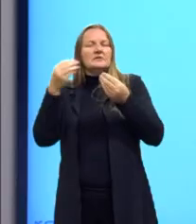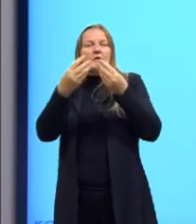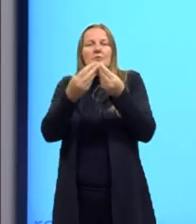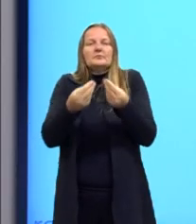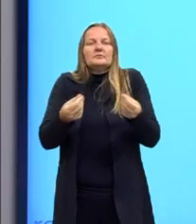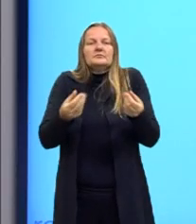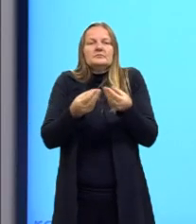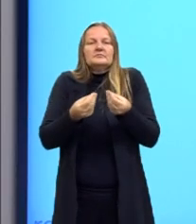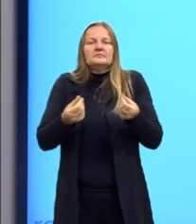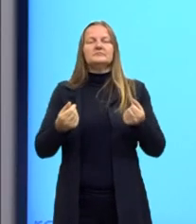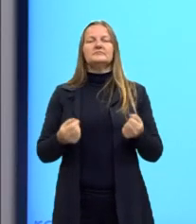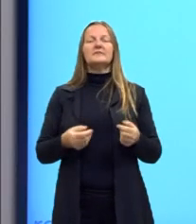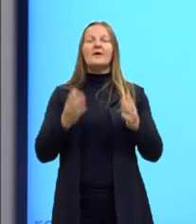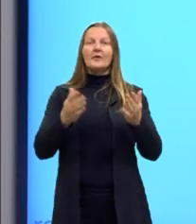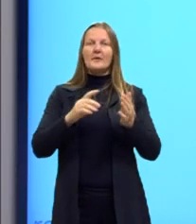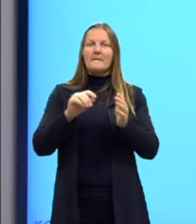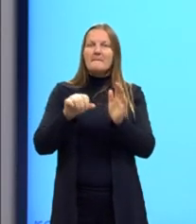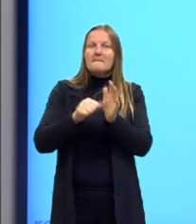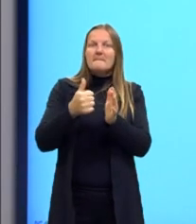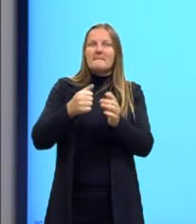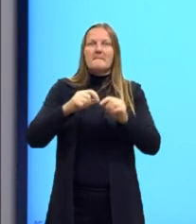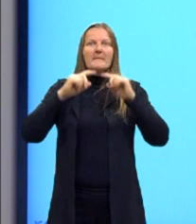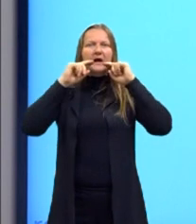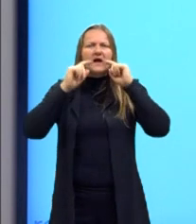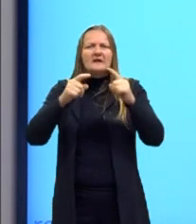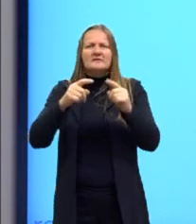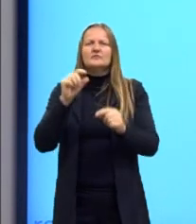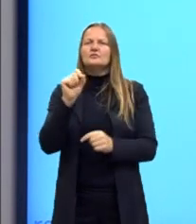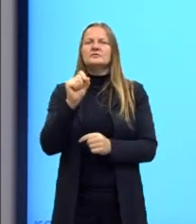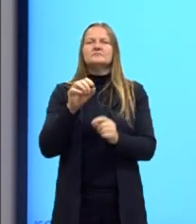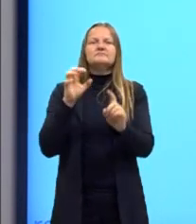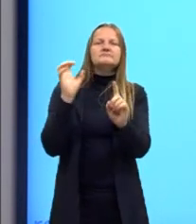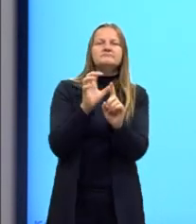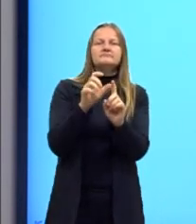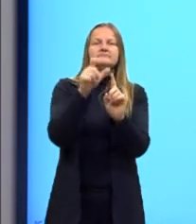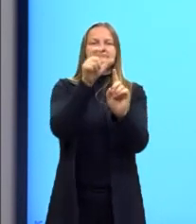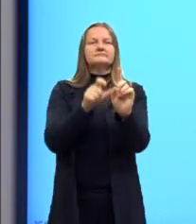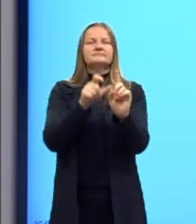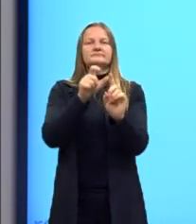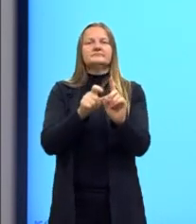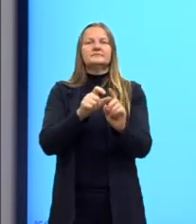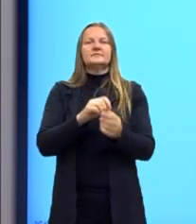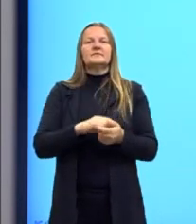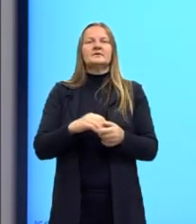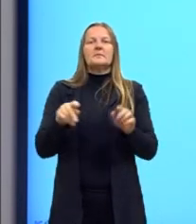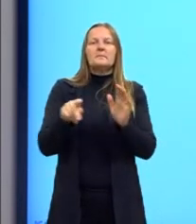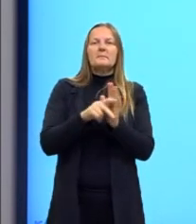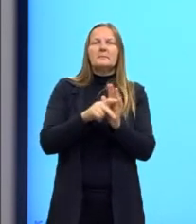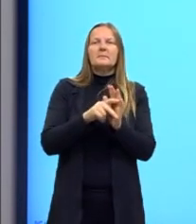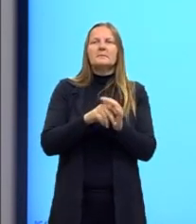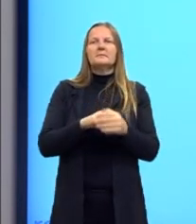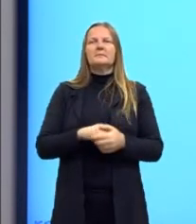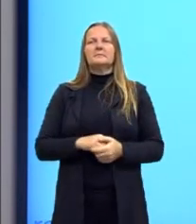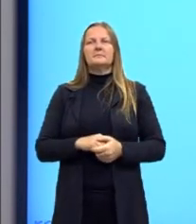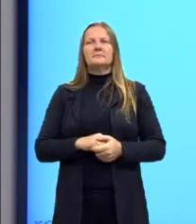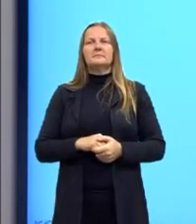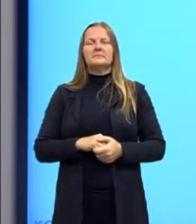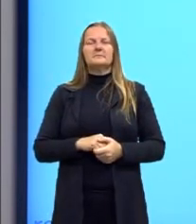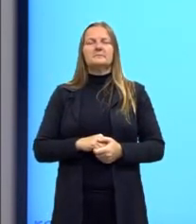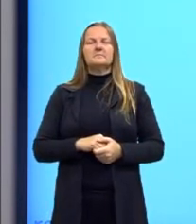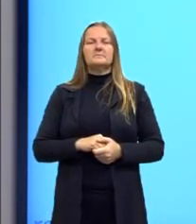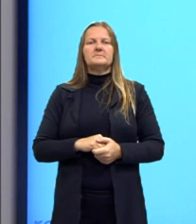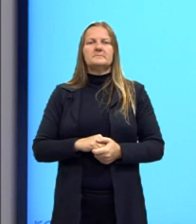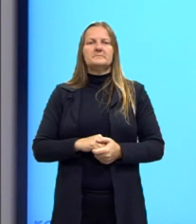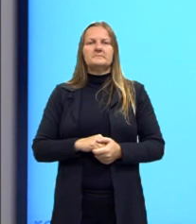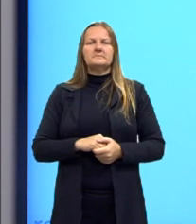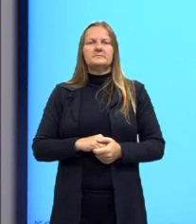é a principal crítica que o David Hume vai tecer à metafísica?